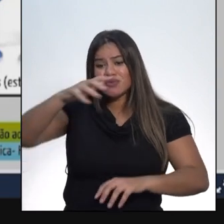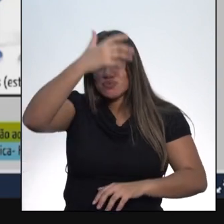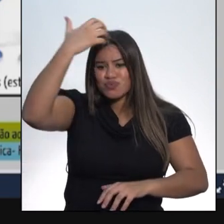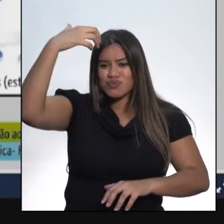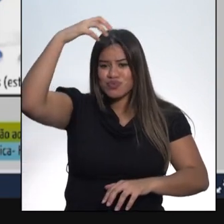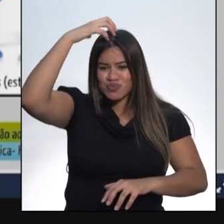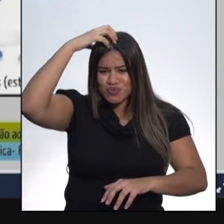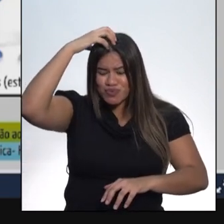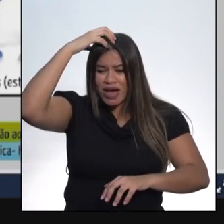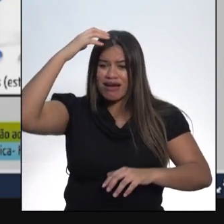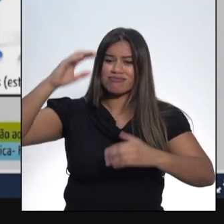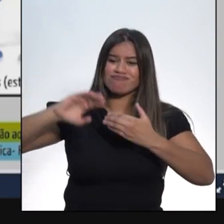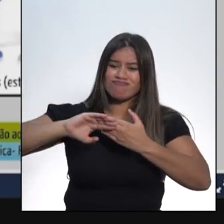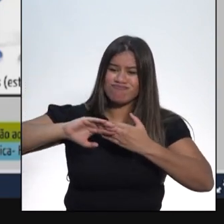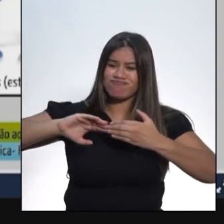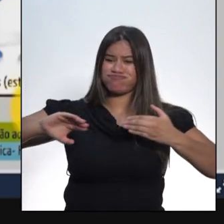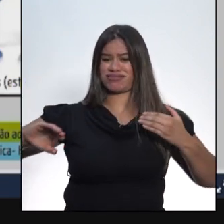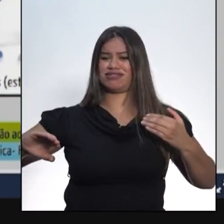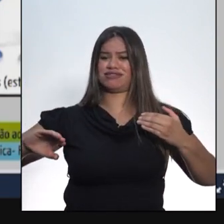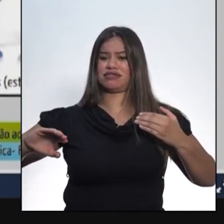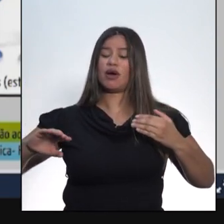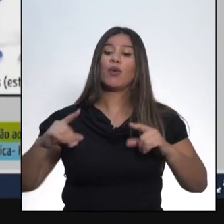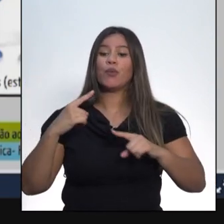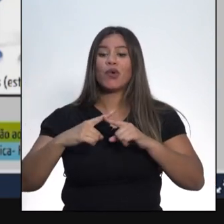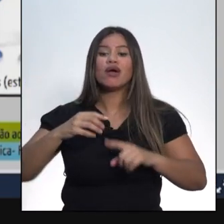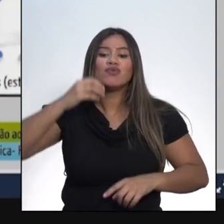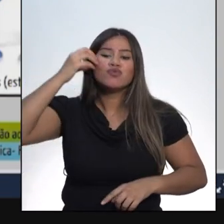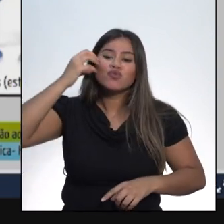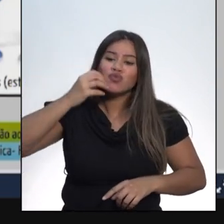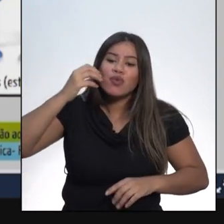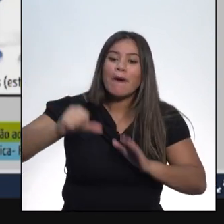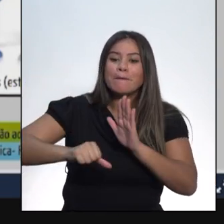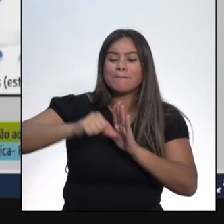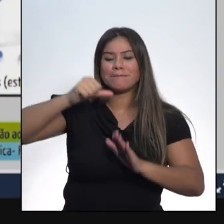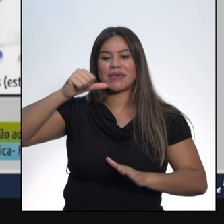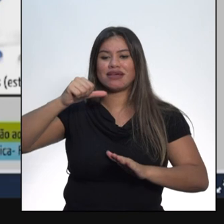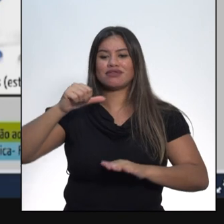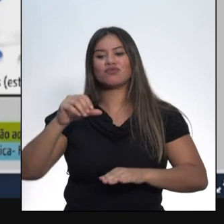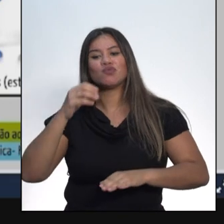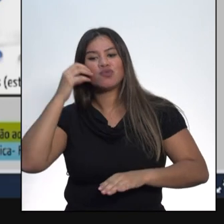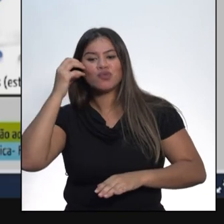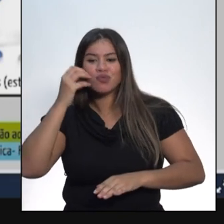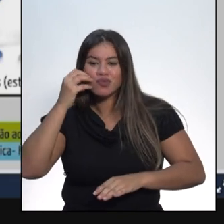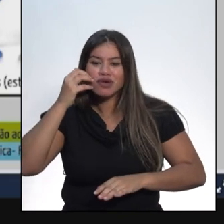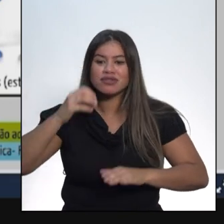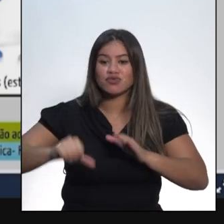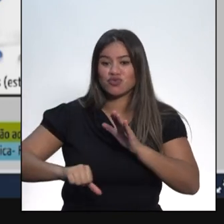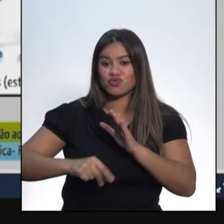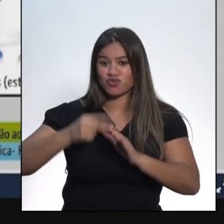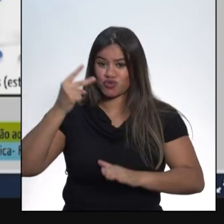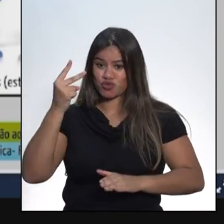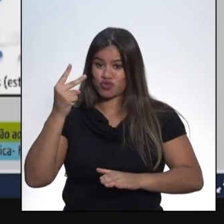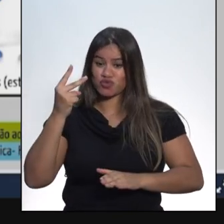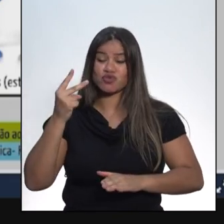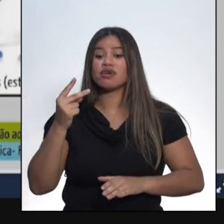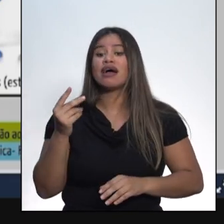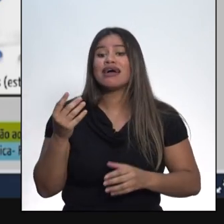pois os nossos imperadores, Dom Pedro I e Dom Pedro II, tinham o poder político